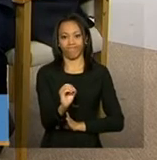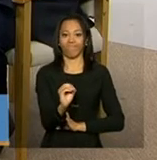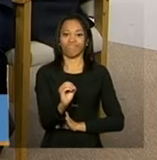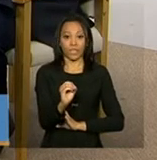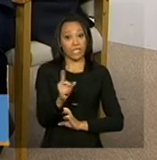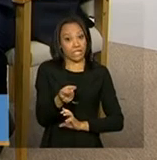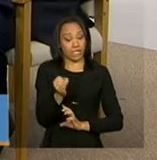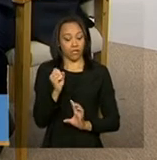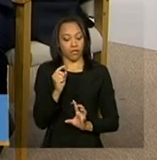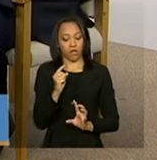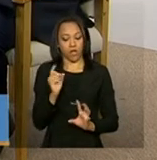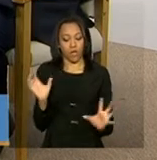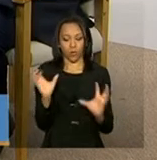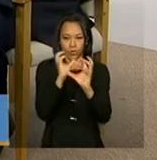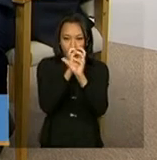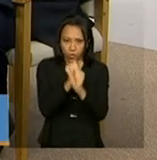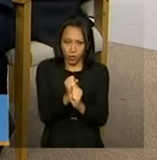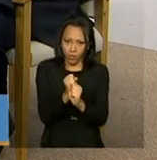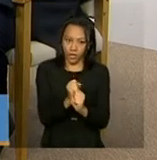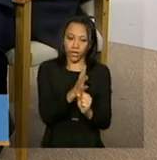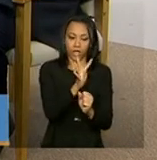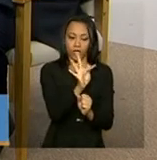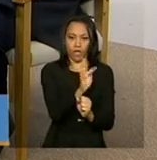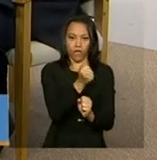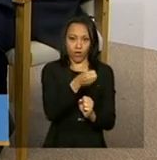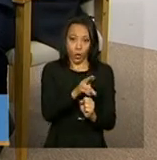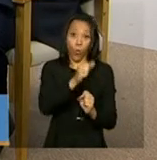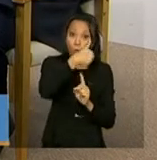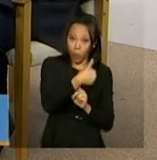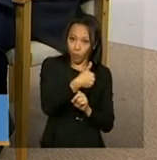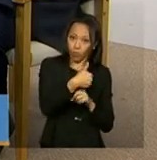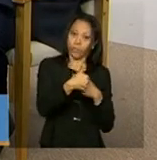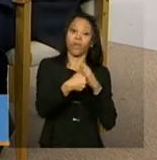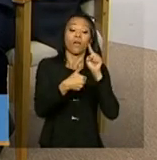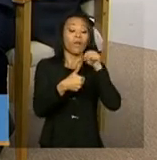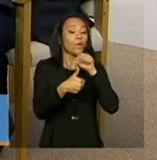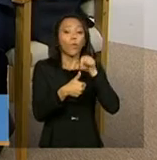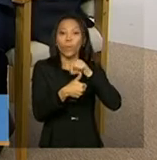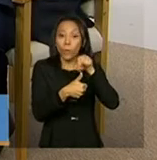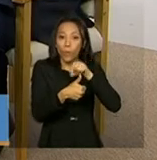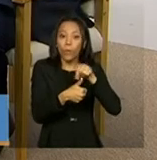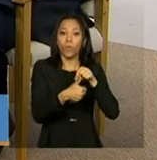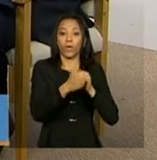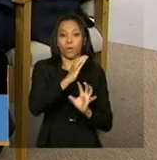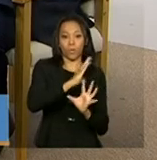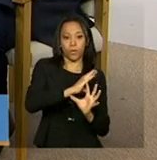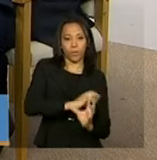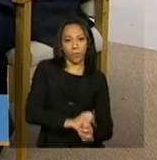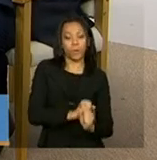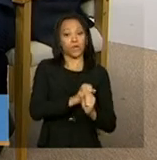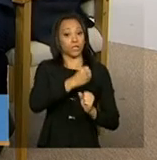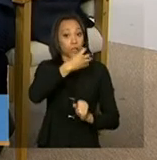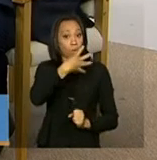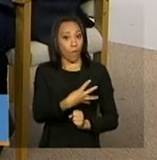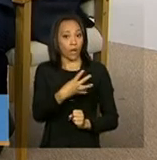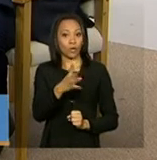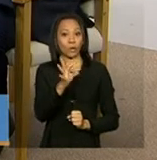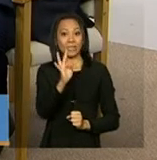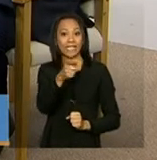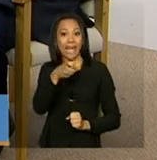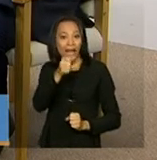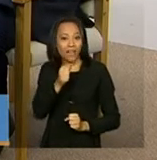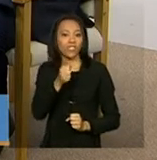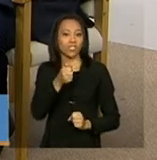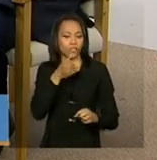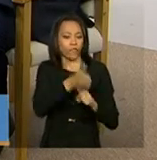uma multiplicação, você tem o fator 1, que é o primeiro fator, que é as quatro taxas de acompanhamento da frequência